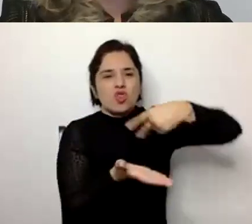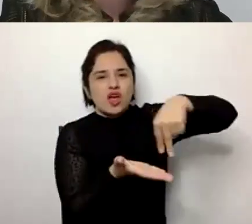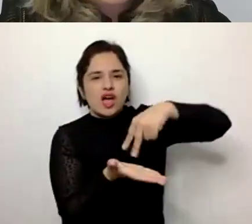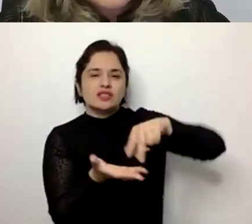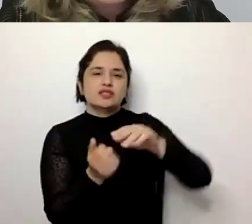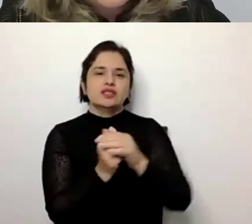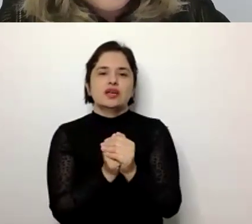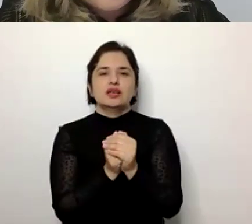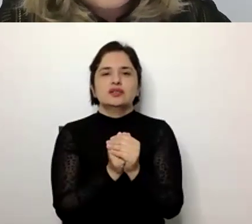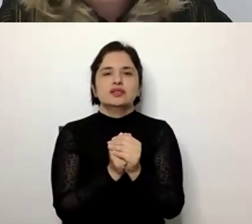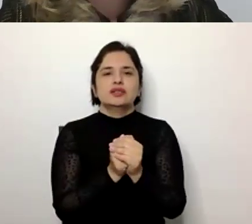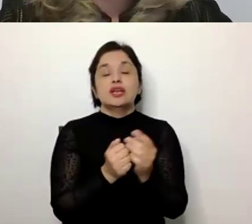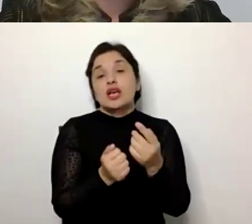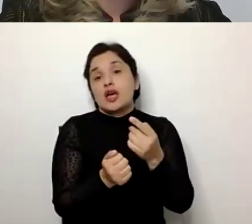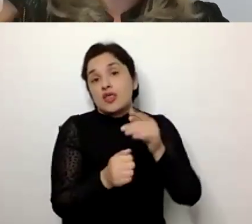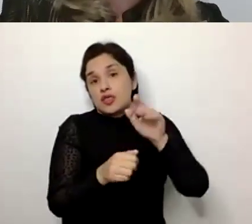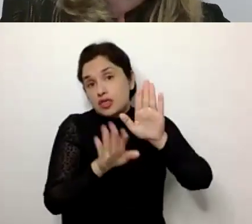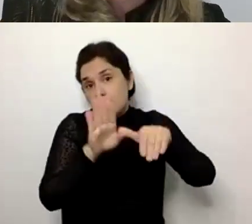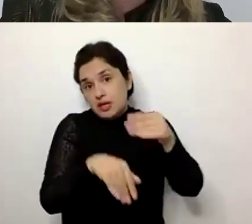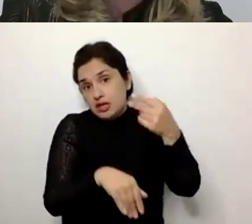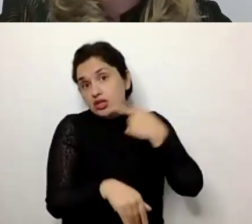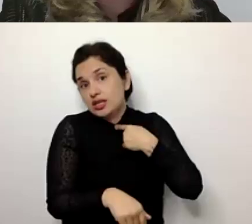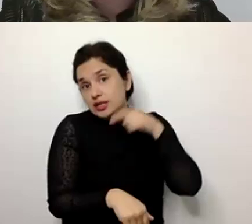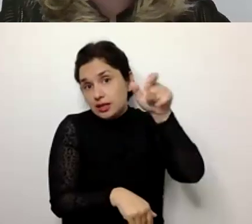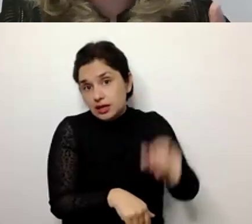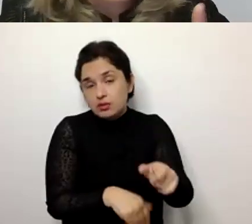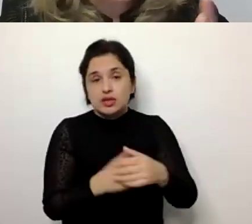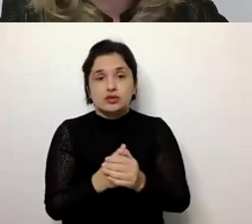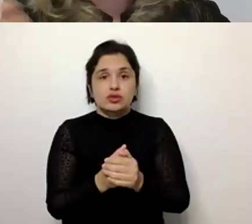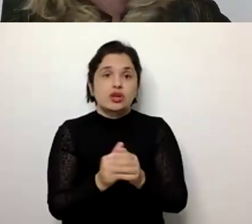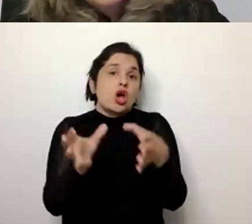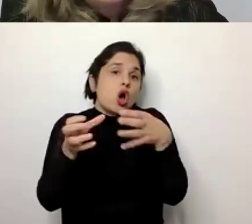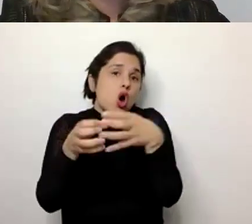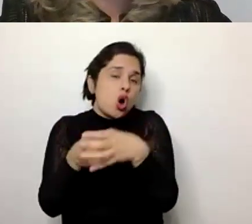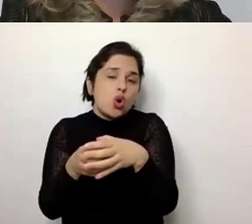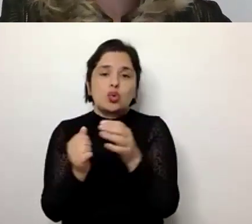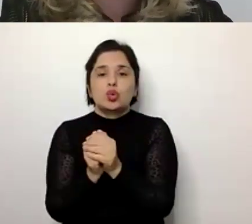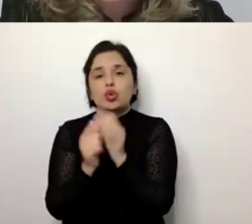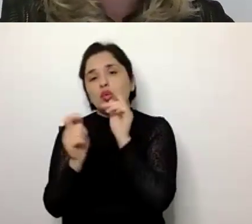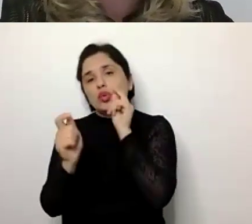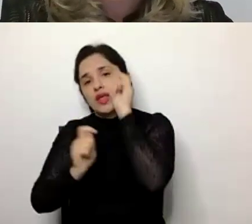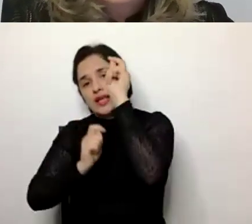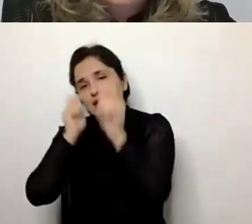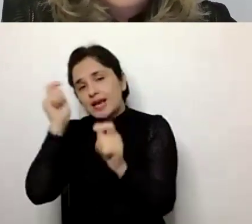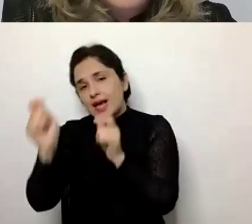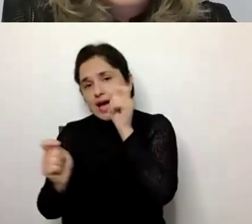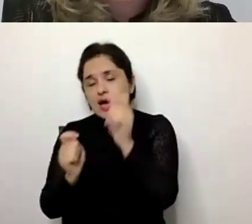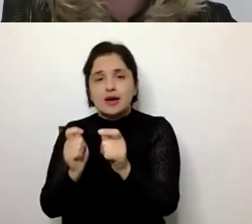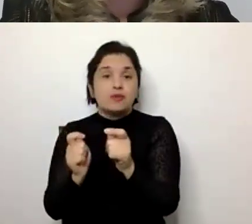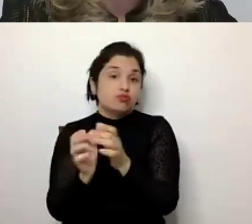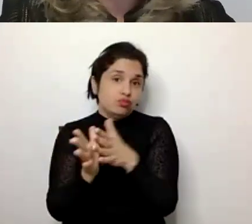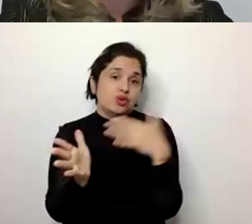for o interesse da pessoa, ou o engajamento em grupos religiosos, terapêuticos, também são muito